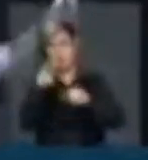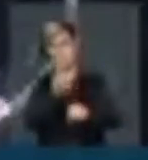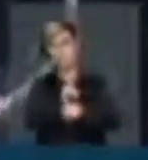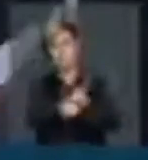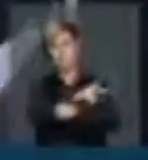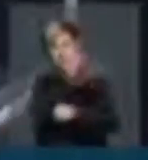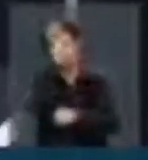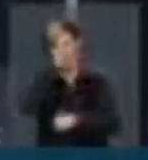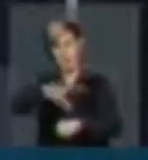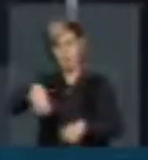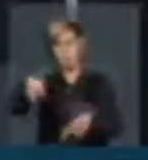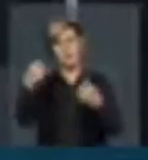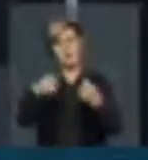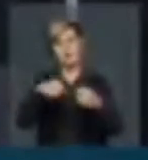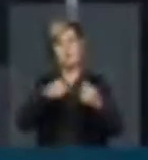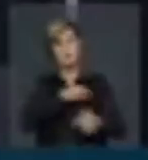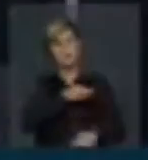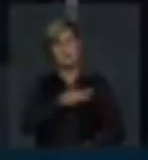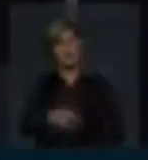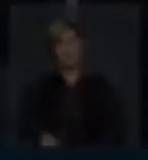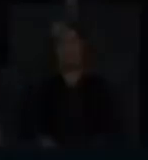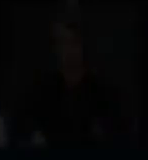daqueles que mais precisam da ação do Ministério Público do país.